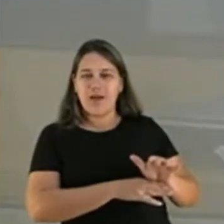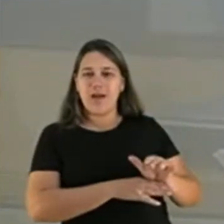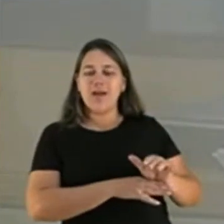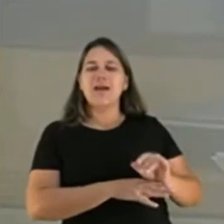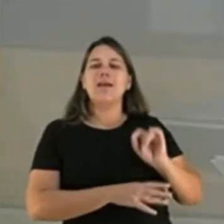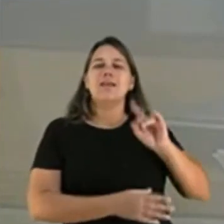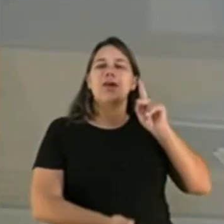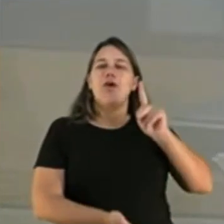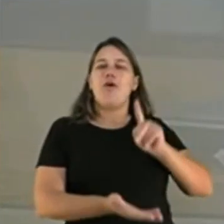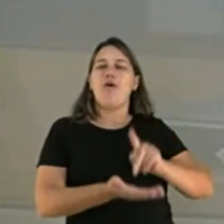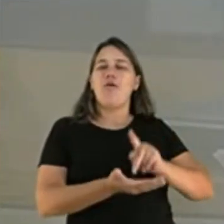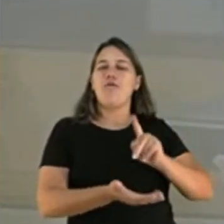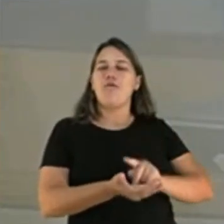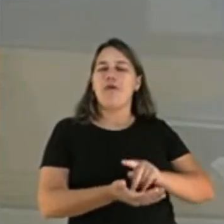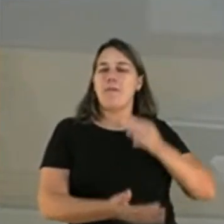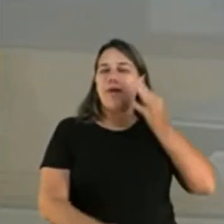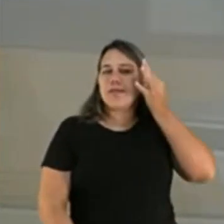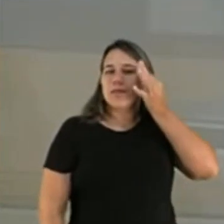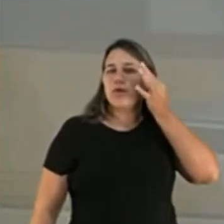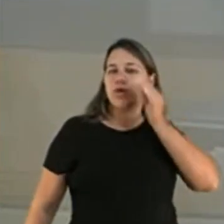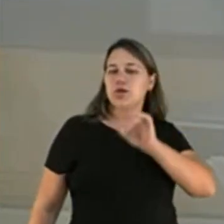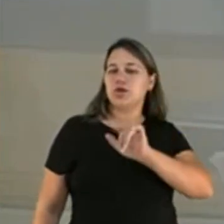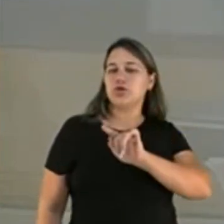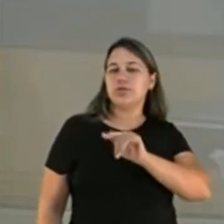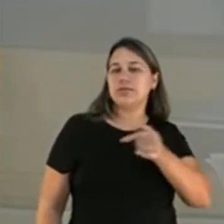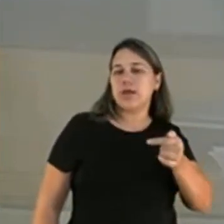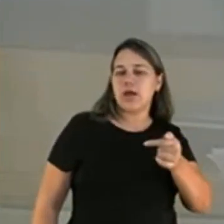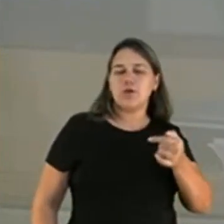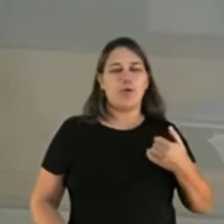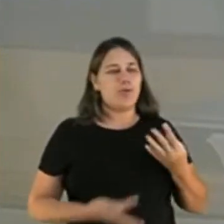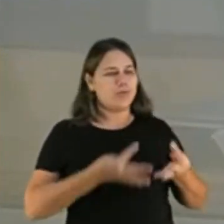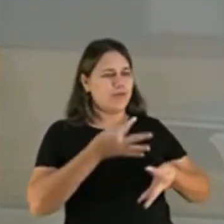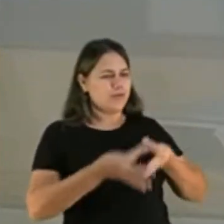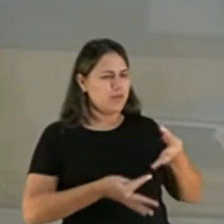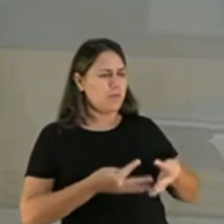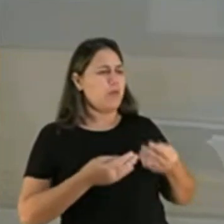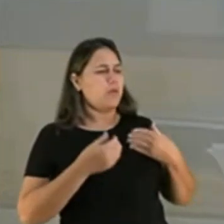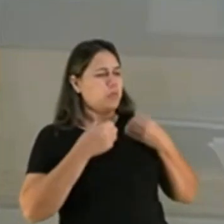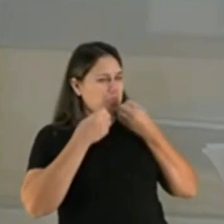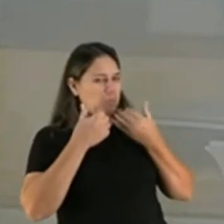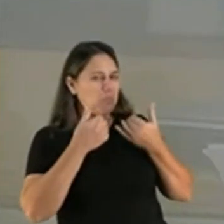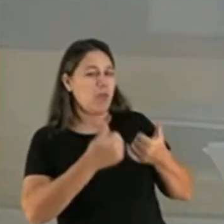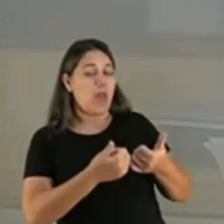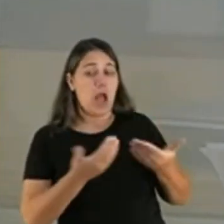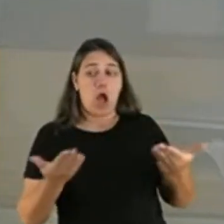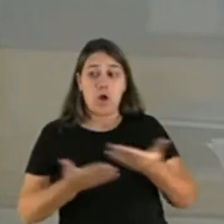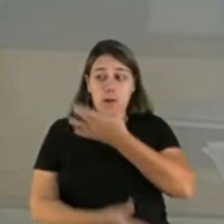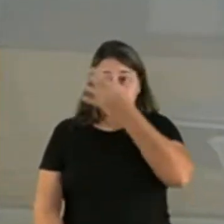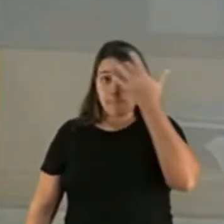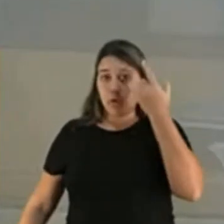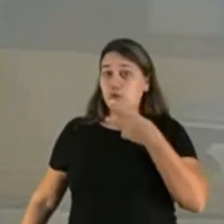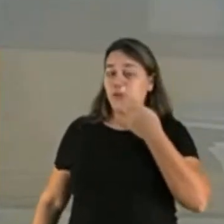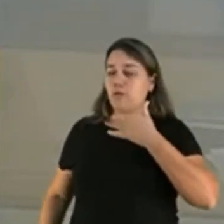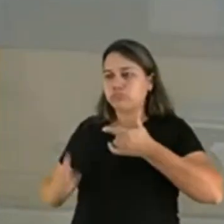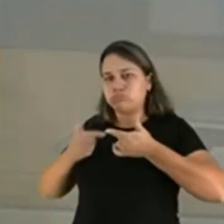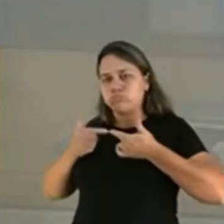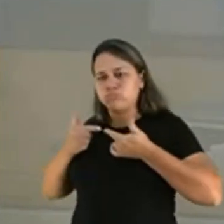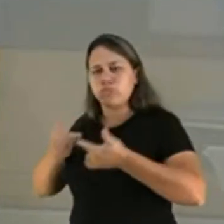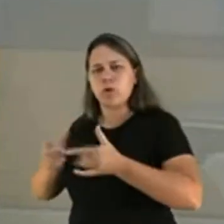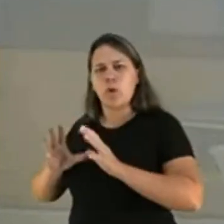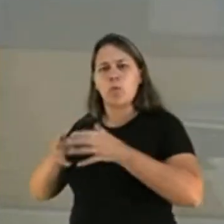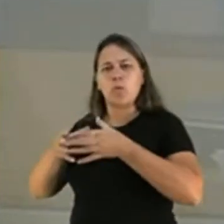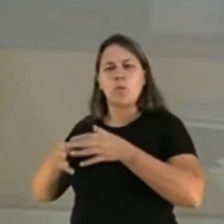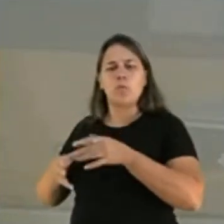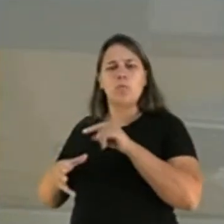narrativas do G7, o tratamento cordial, gentil e polido. Já para aqueles que ousavam enfrentar o grupo